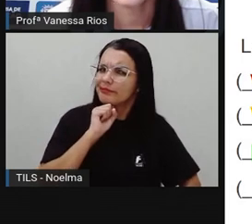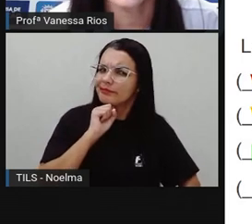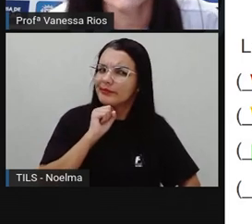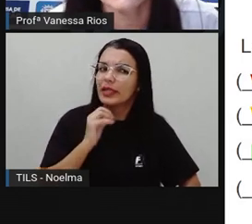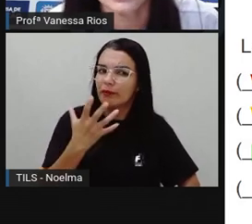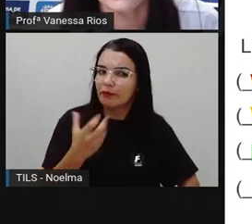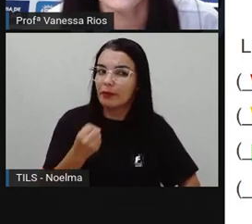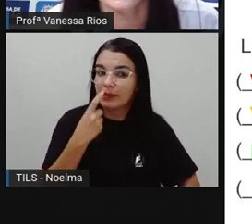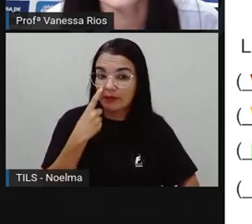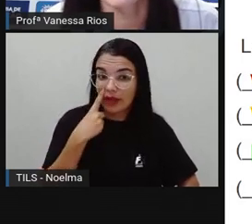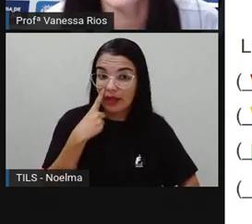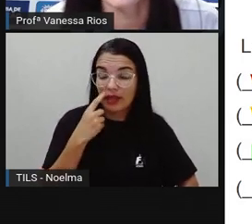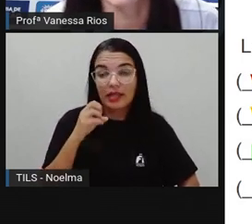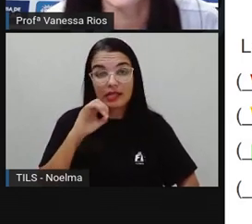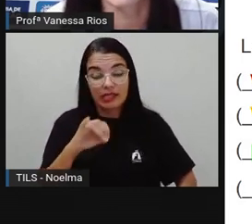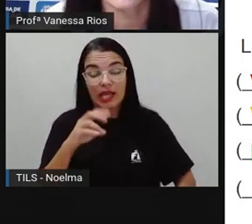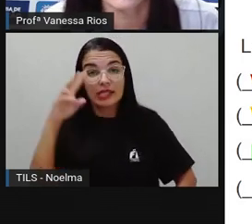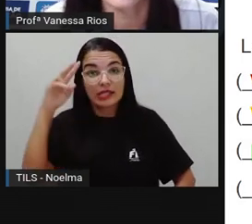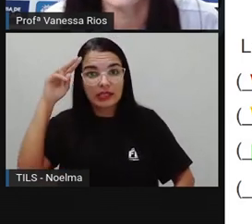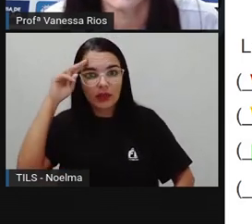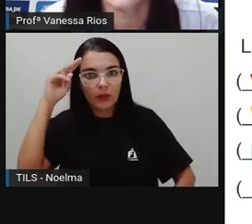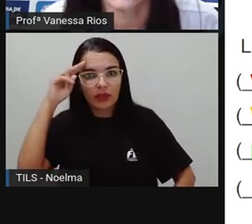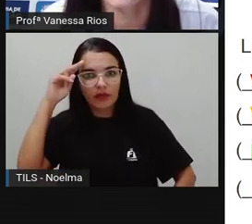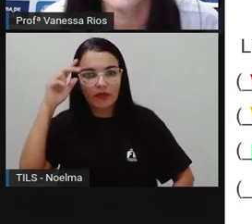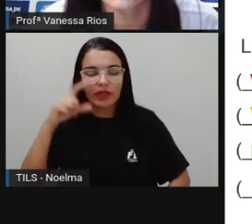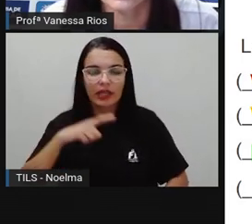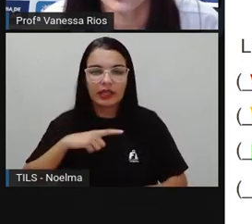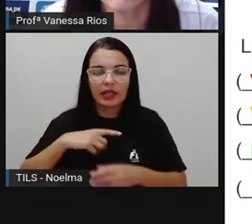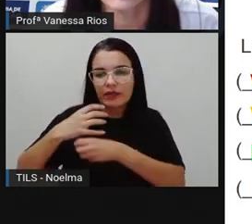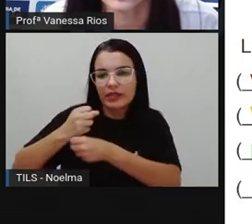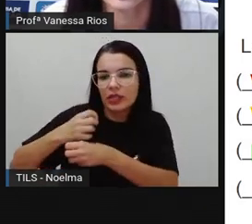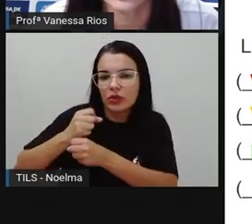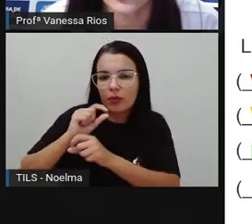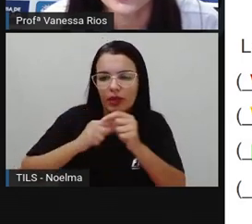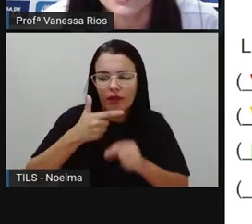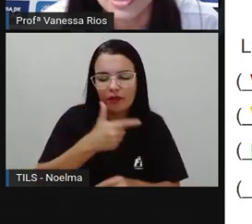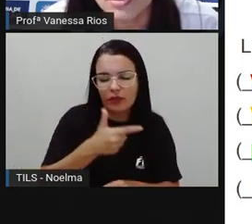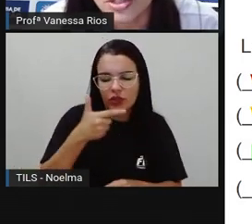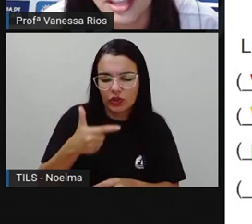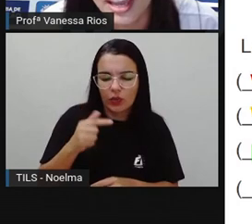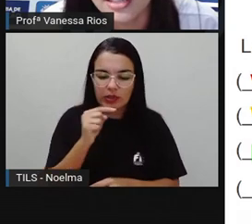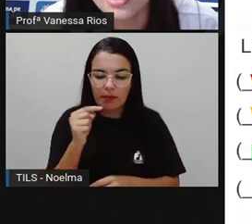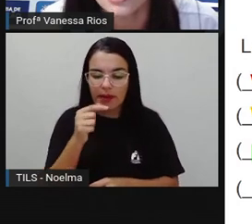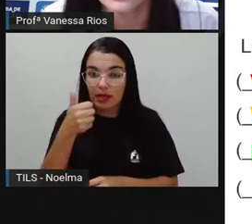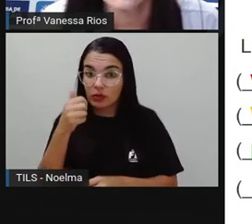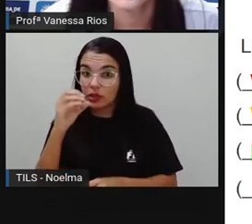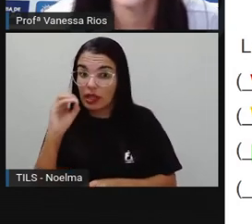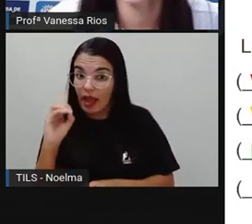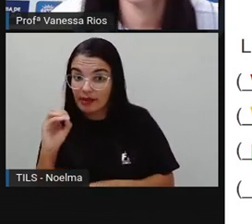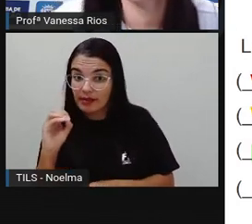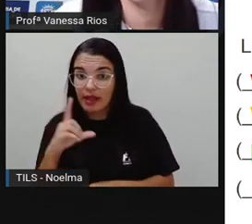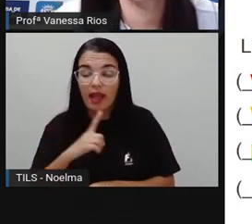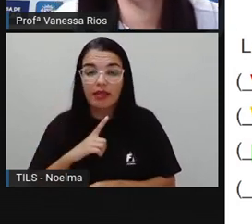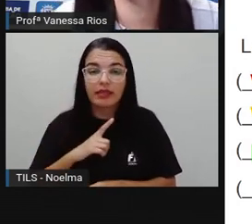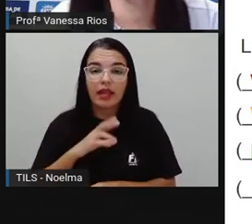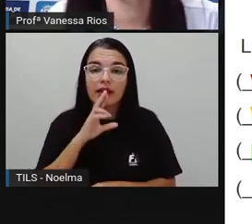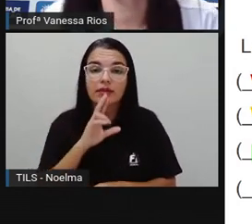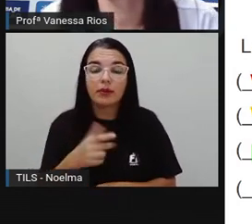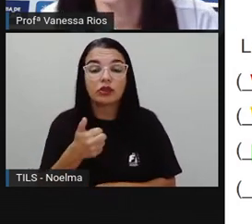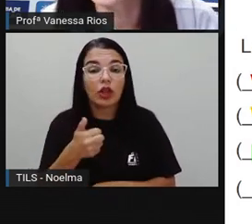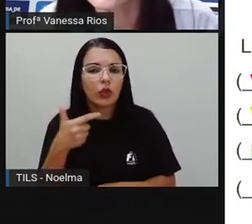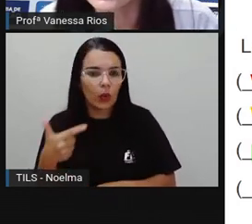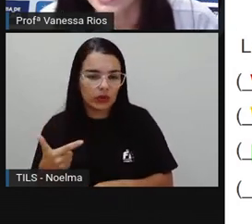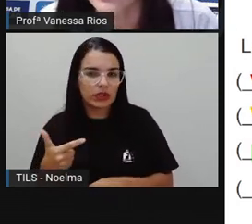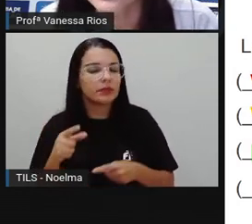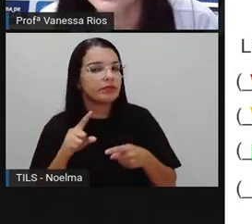Quando a gente observa a variação de segunda-feira, a gente faz a conta aqui, ó. 22 menos 10. E a gente encontra a variação